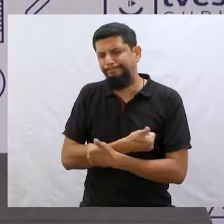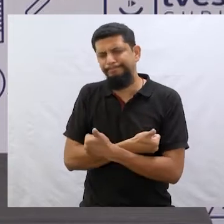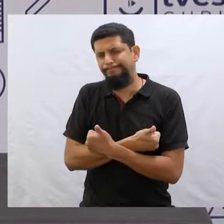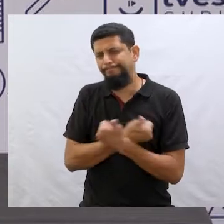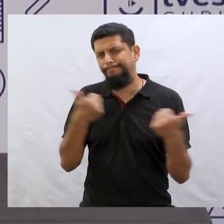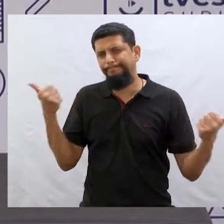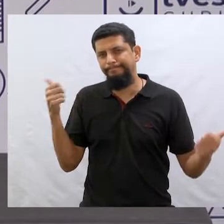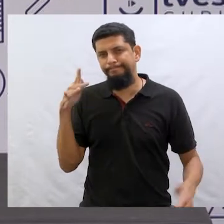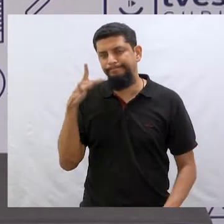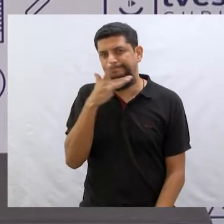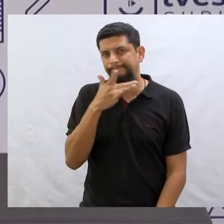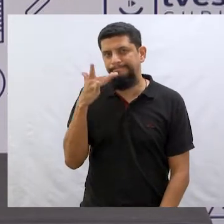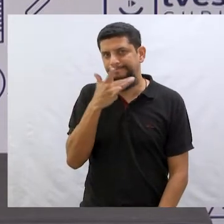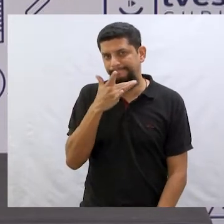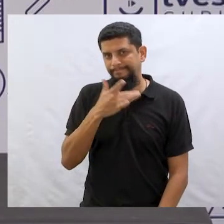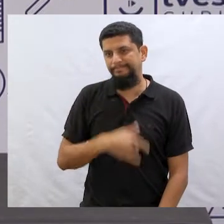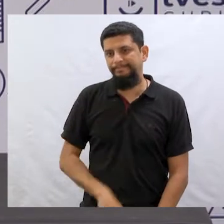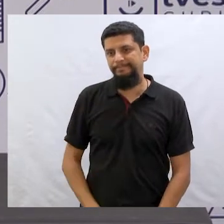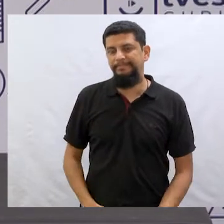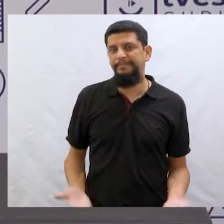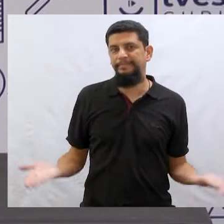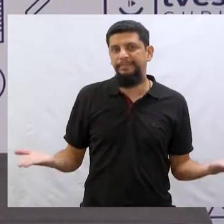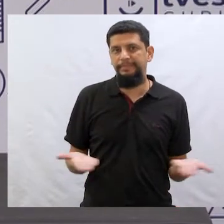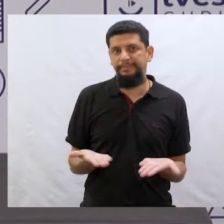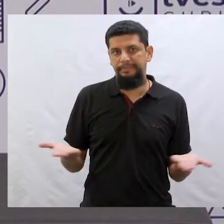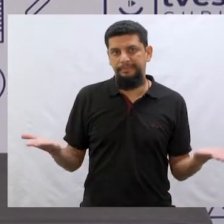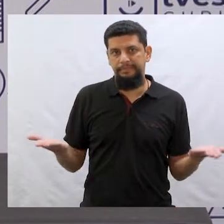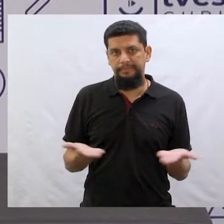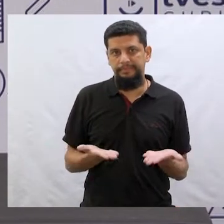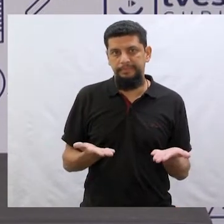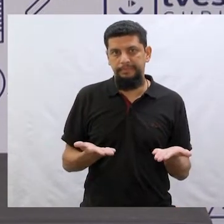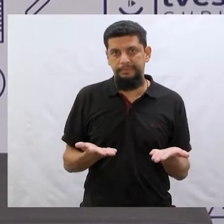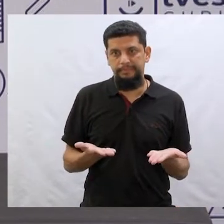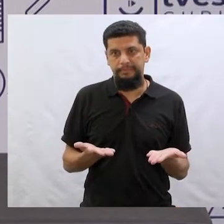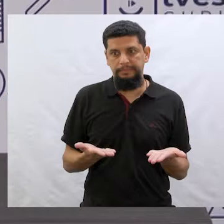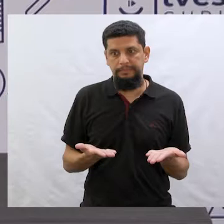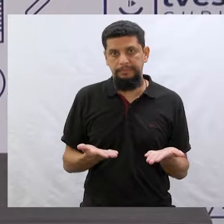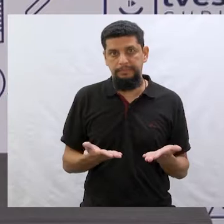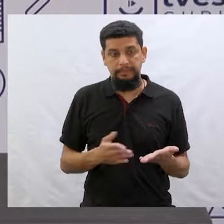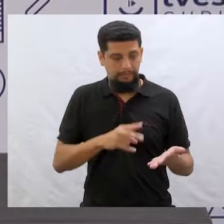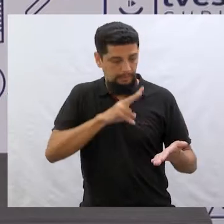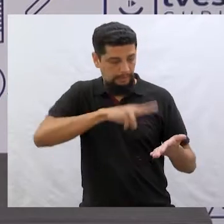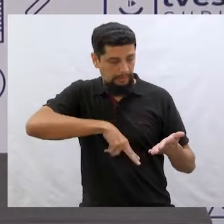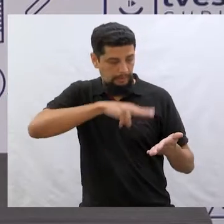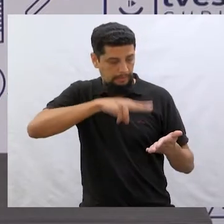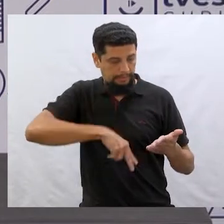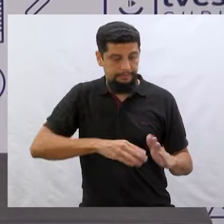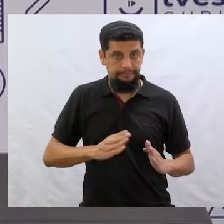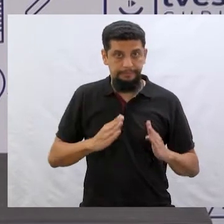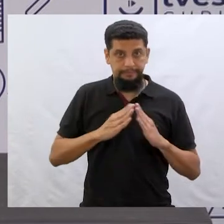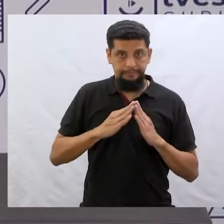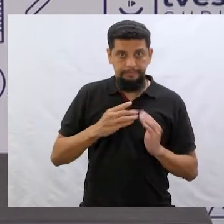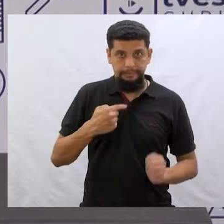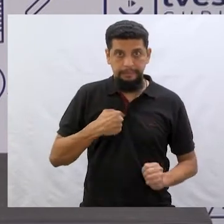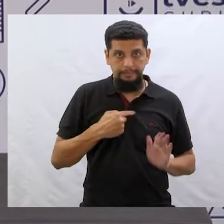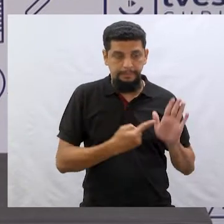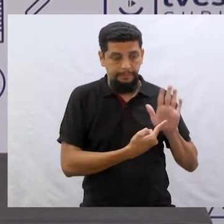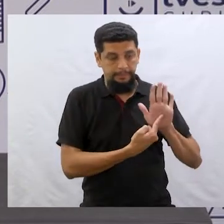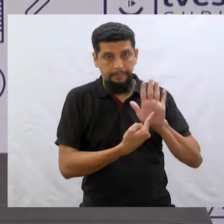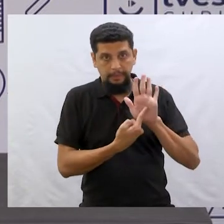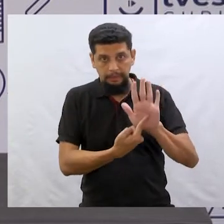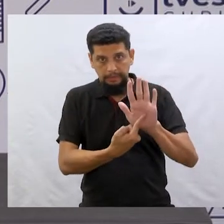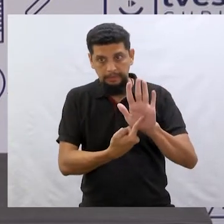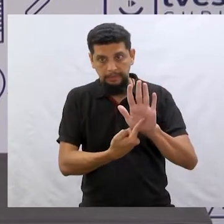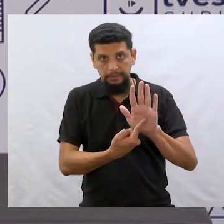gostoso, não é? É. Bom, falando de leitura em casa, eu vou mostrar para